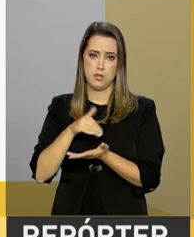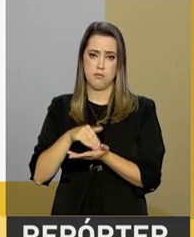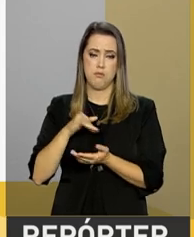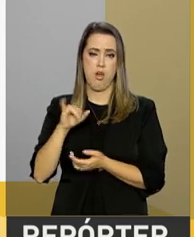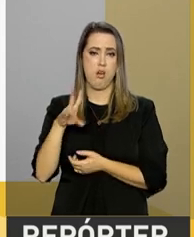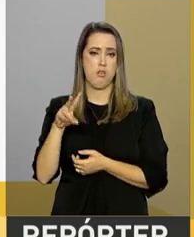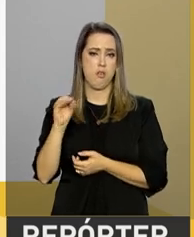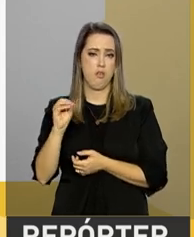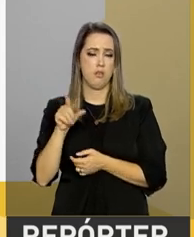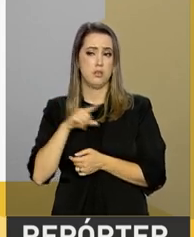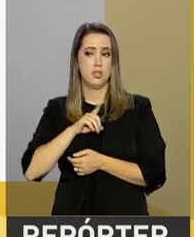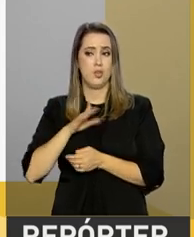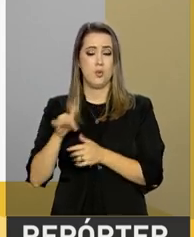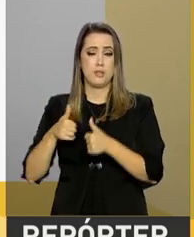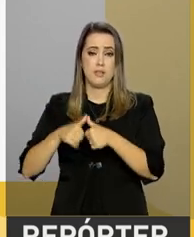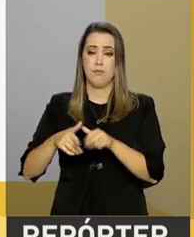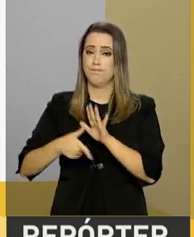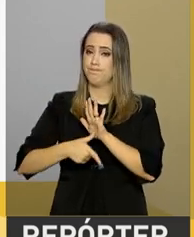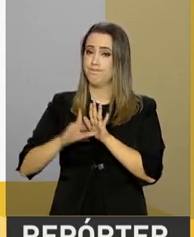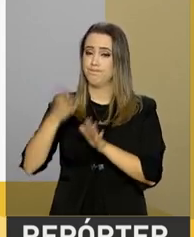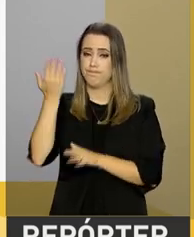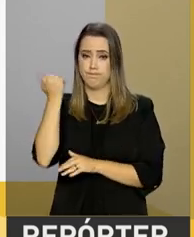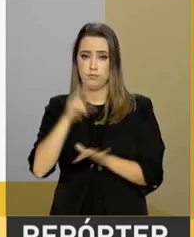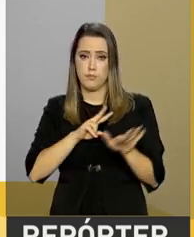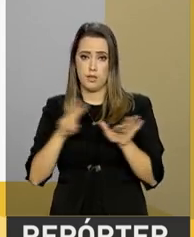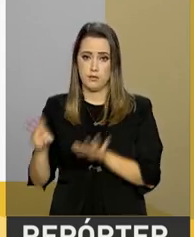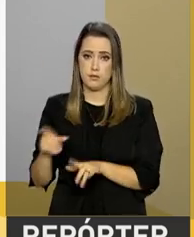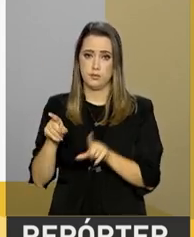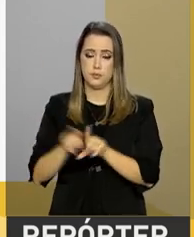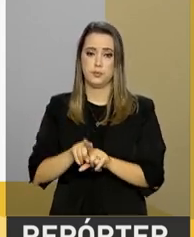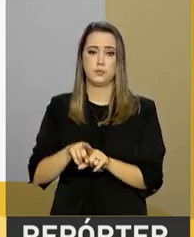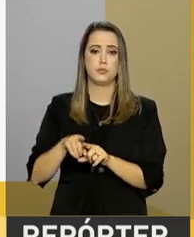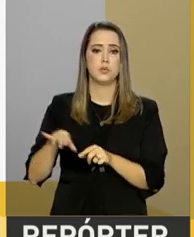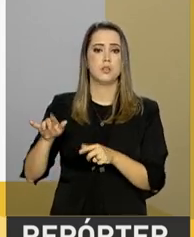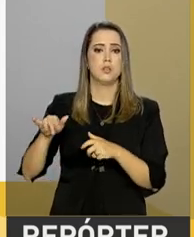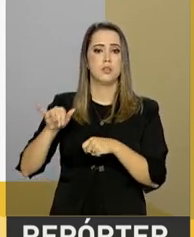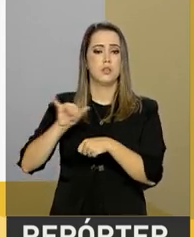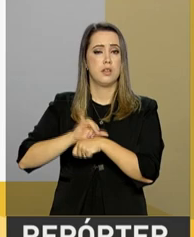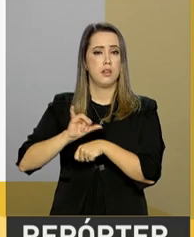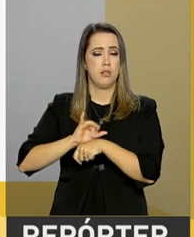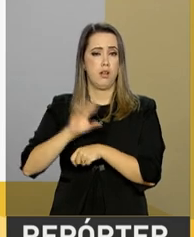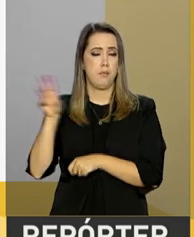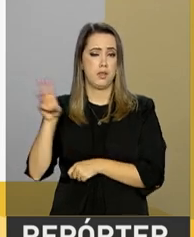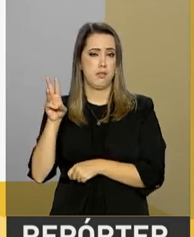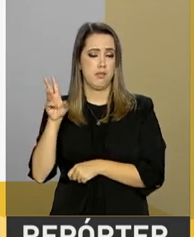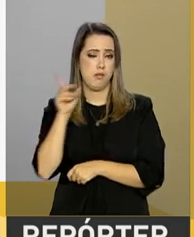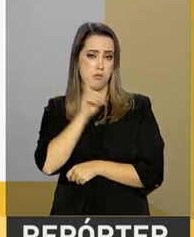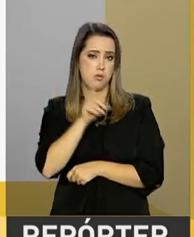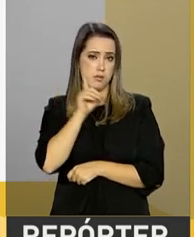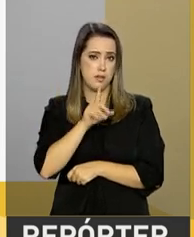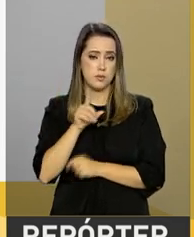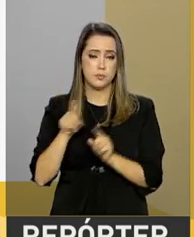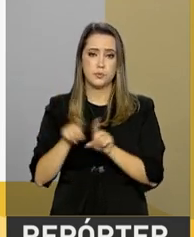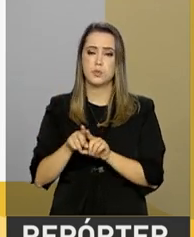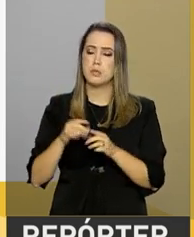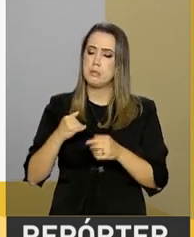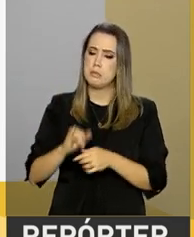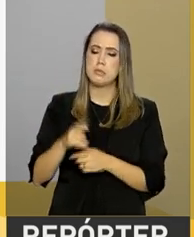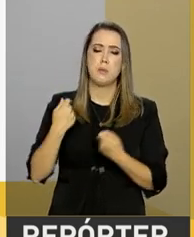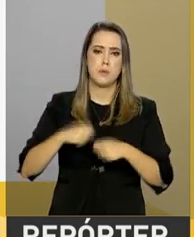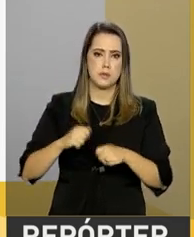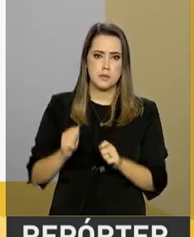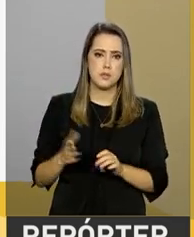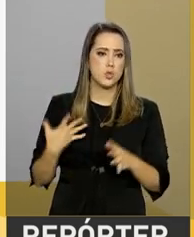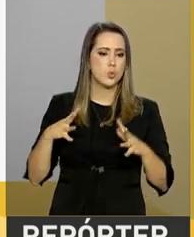quando estive na semana passada em Washington e, se necessário for, a todas as instâncias,